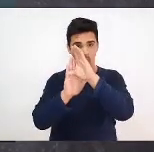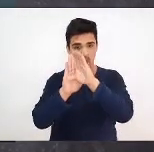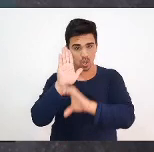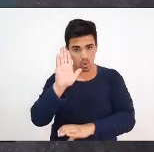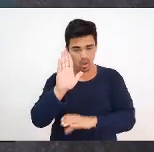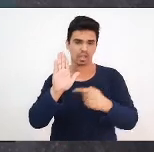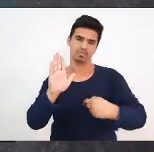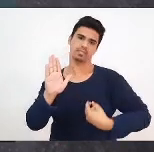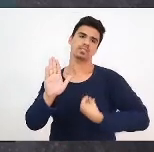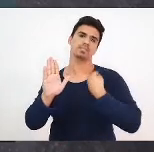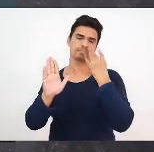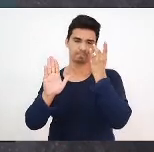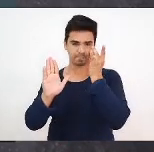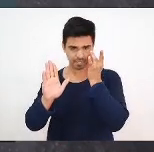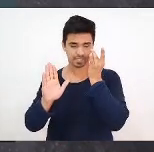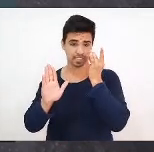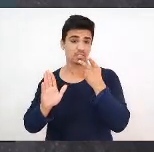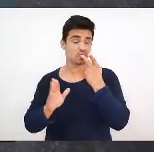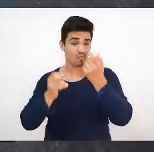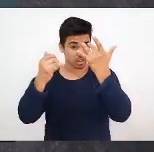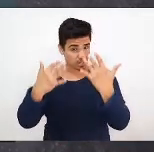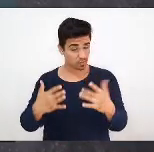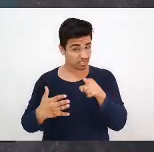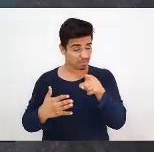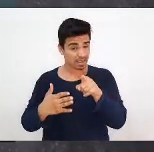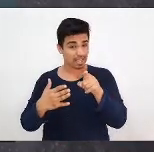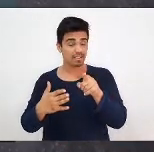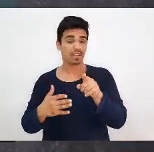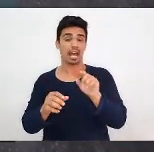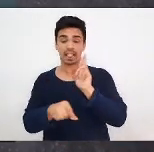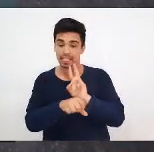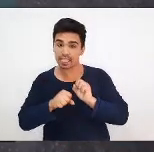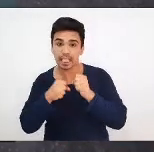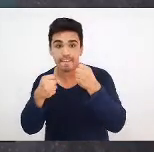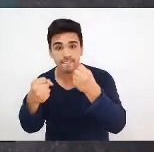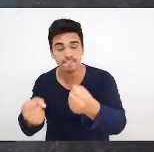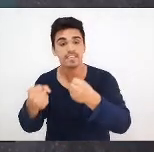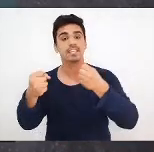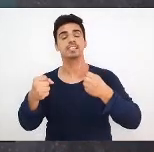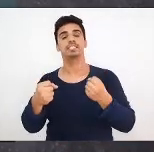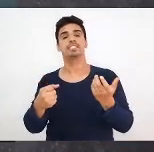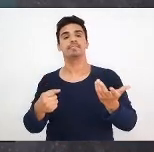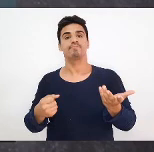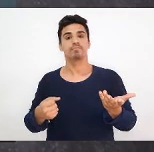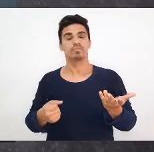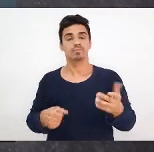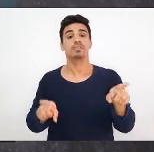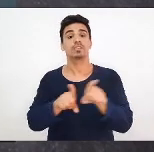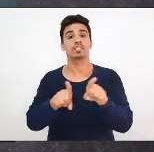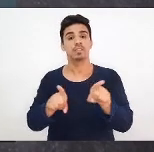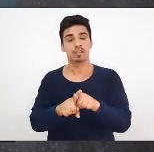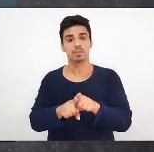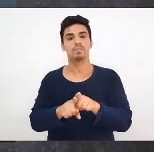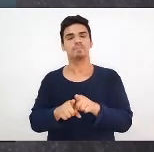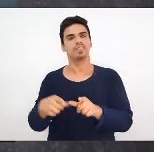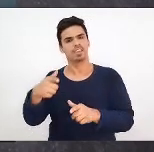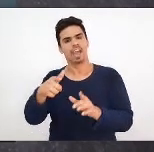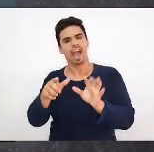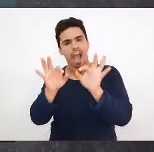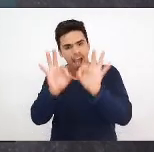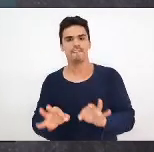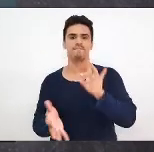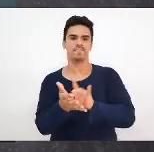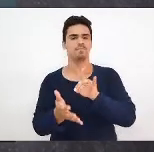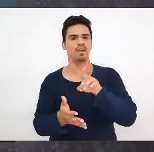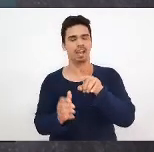dizendo isso para dizer da nossa defesa e aí ratificar tudo isso que você traz, Angela, de que